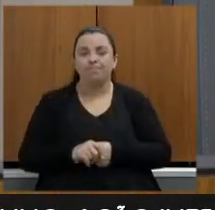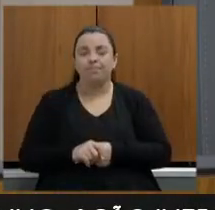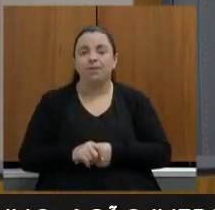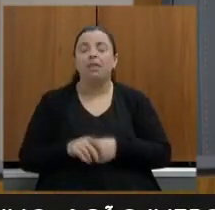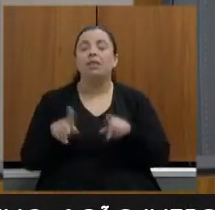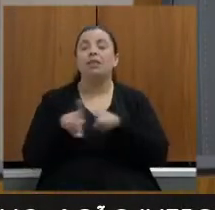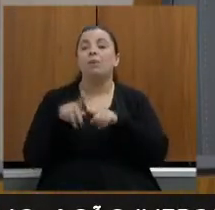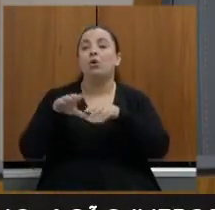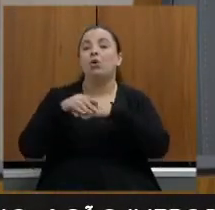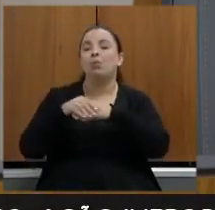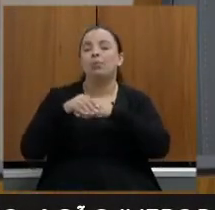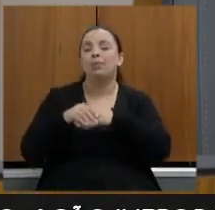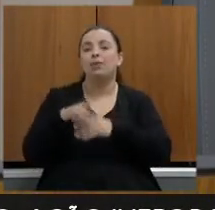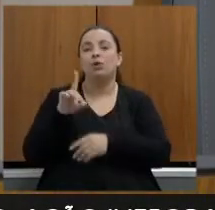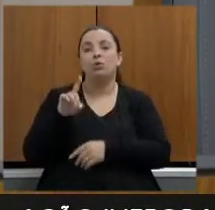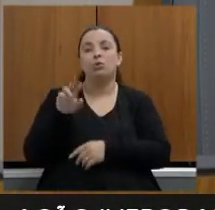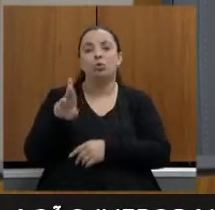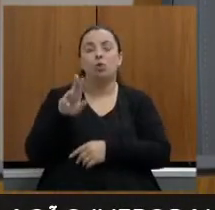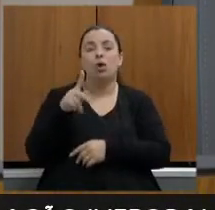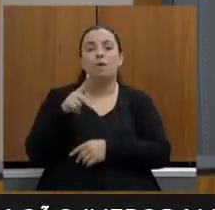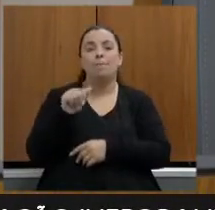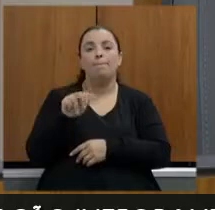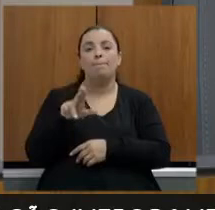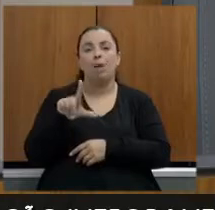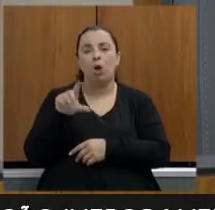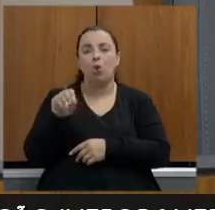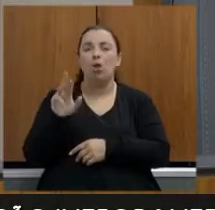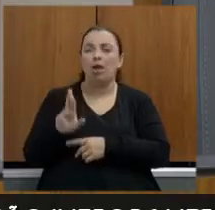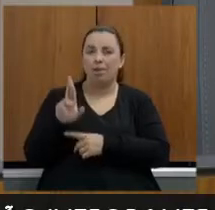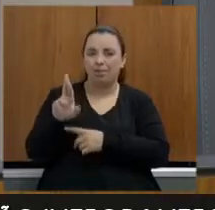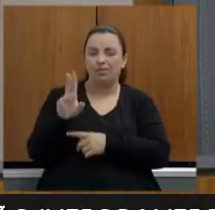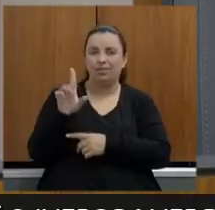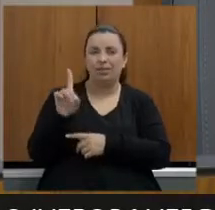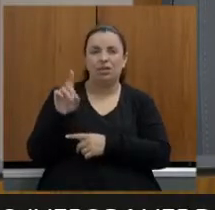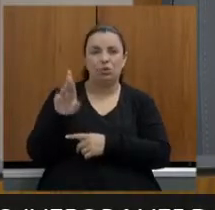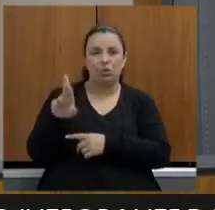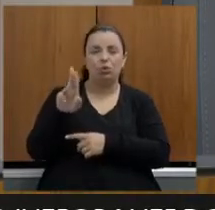Paulo César aqui representando a doutora Arquel lá da Defensoria Pública